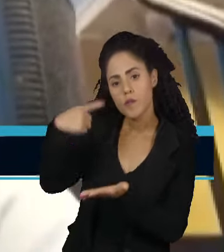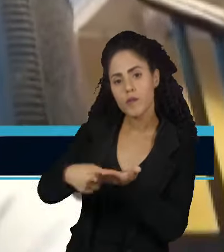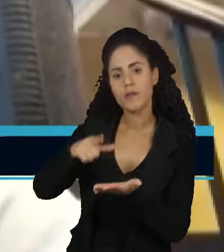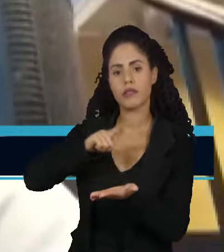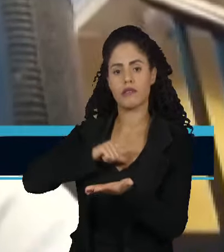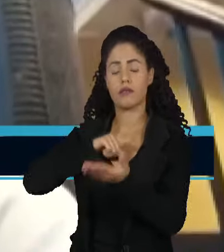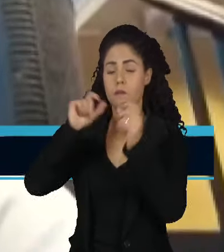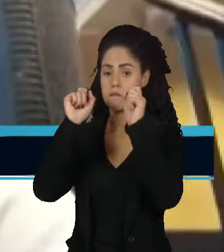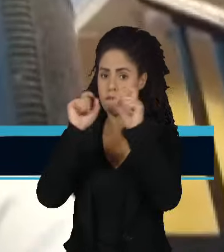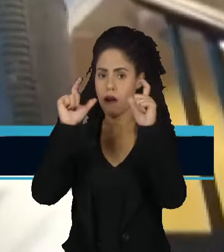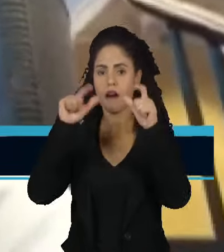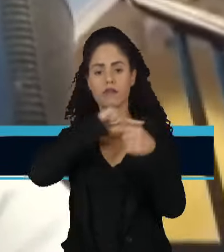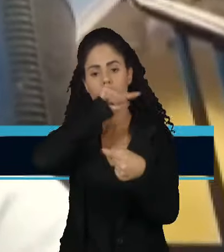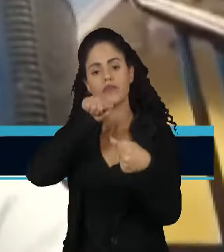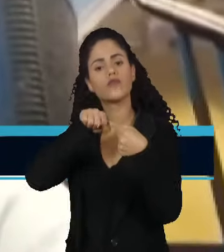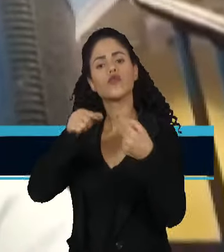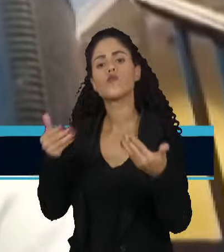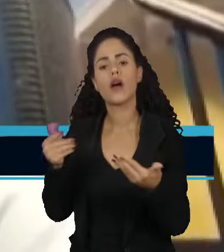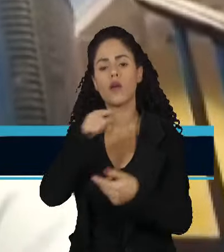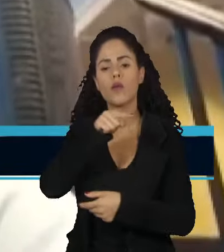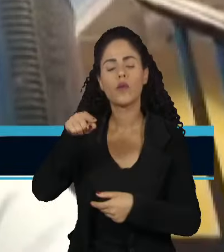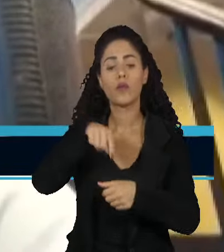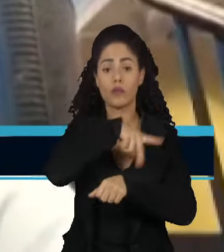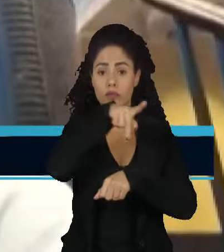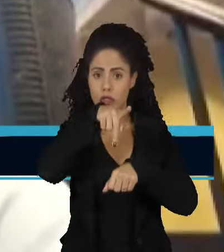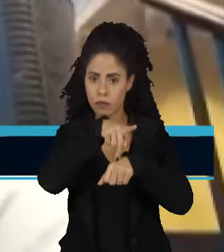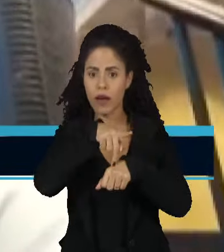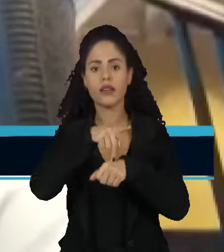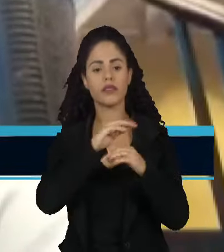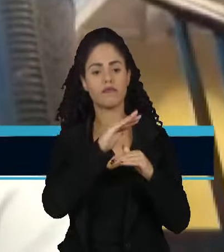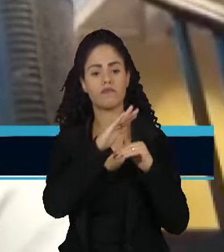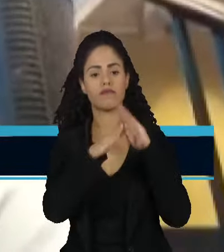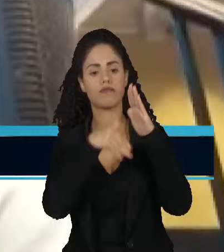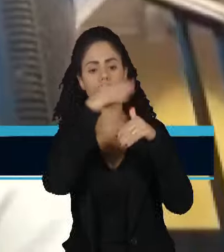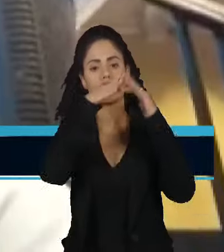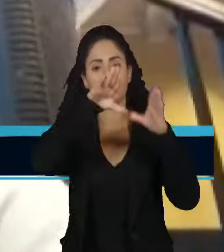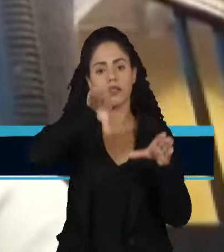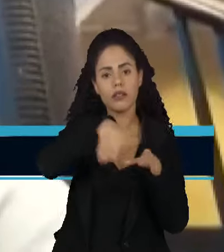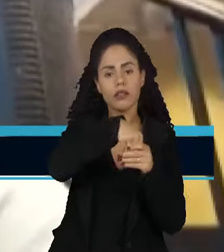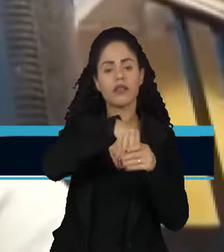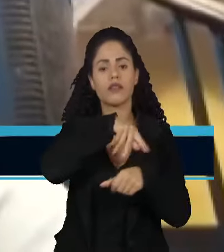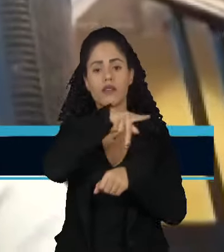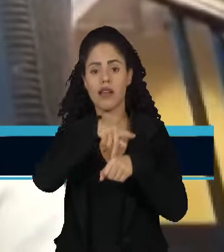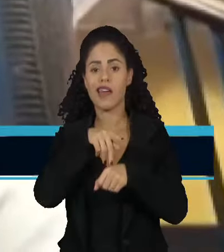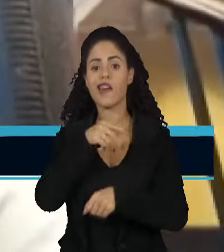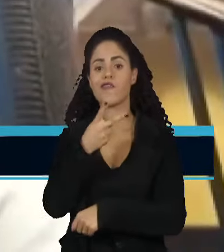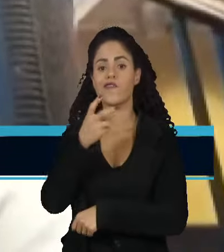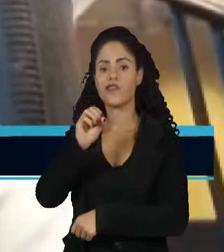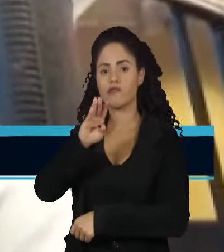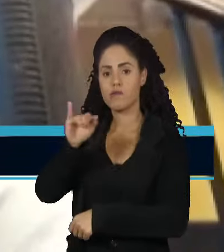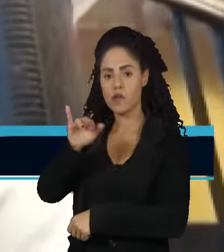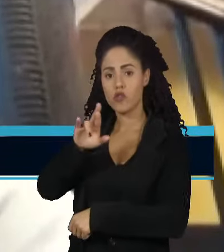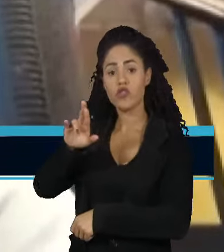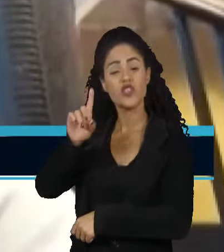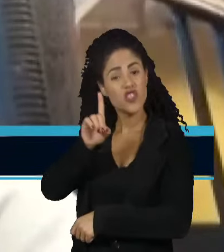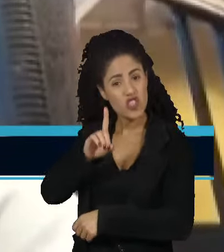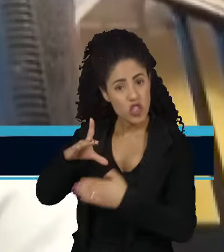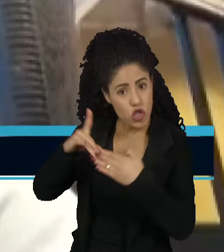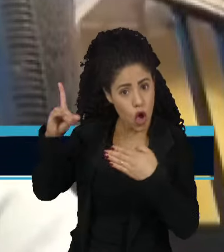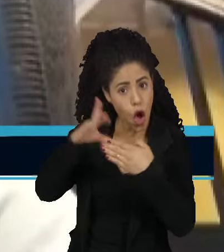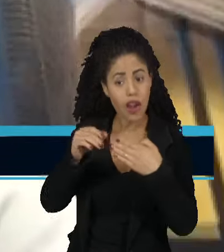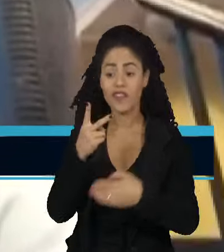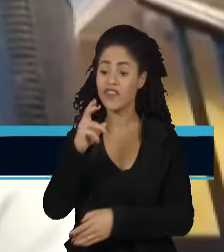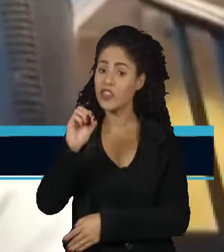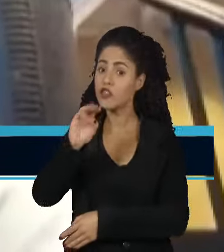explícito nessa meta de que os países desenvolvidos devem aportar 20 bilhões de dólares, bilhões, eu estou